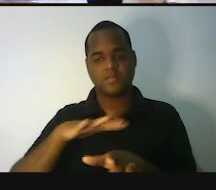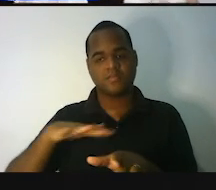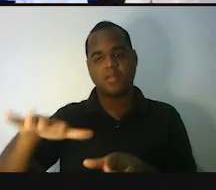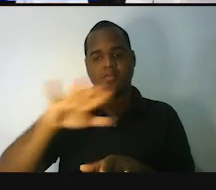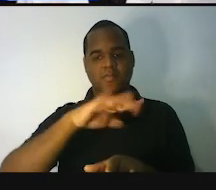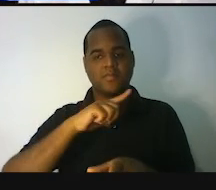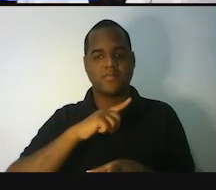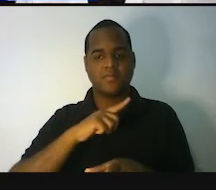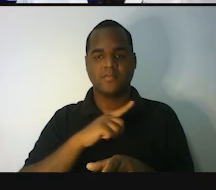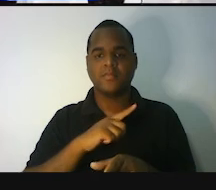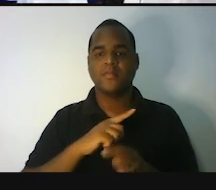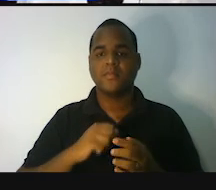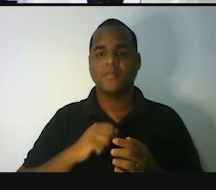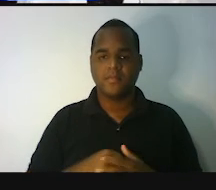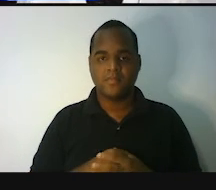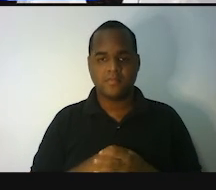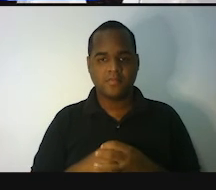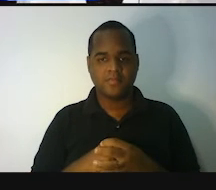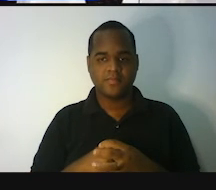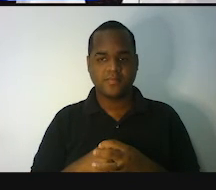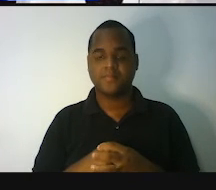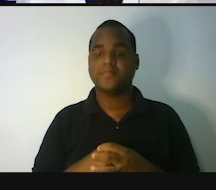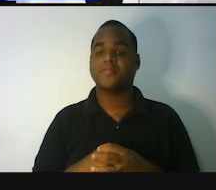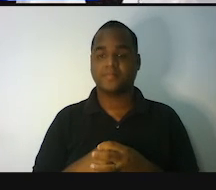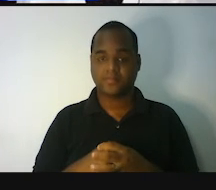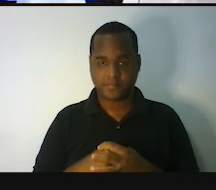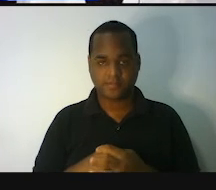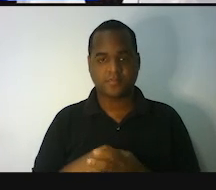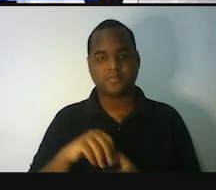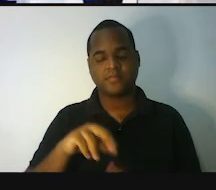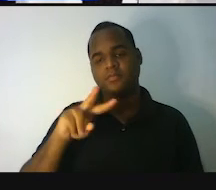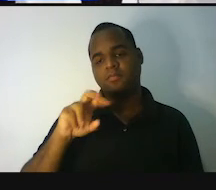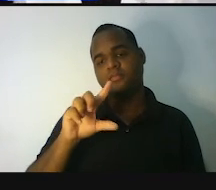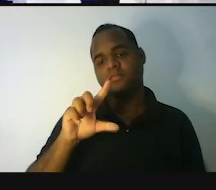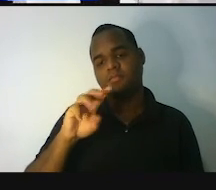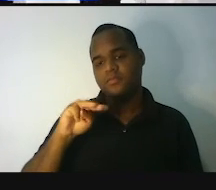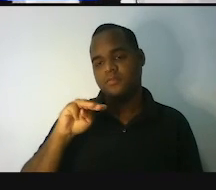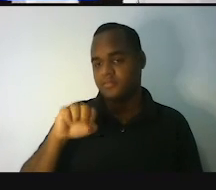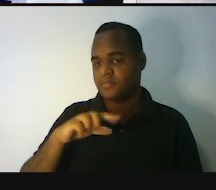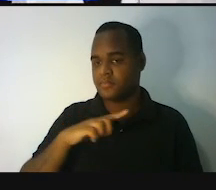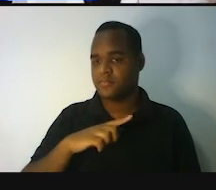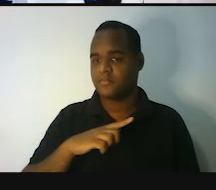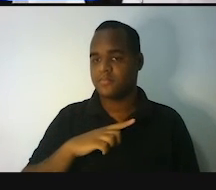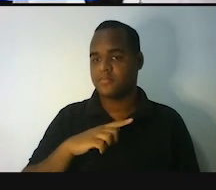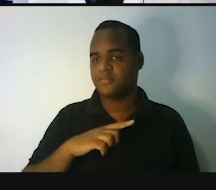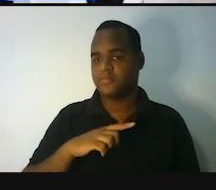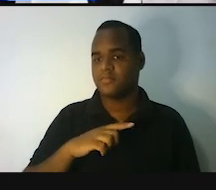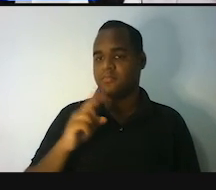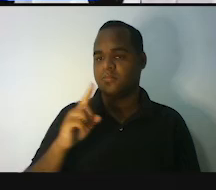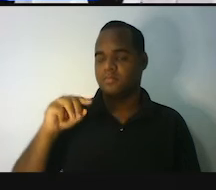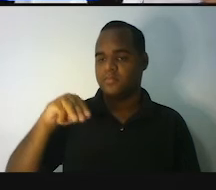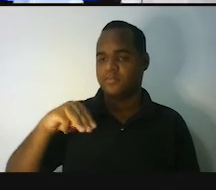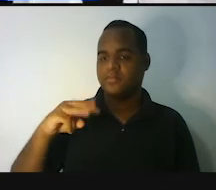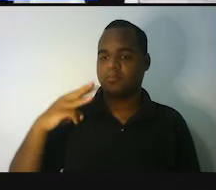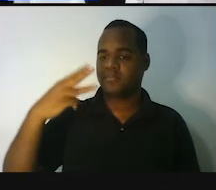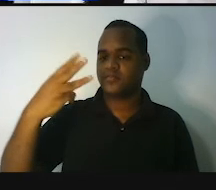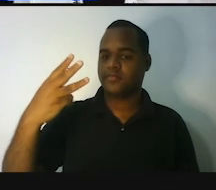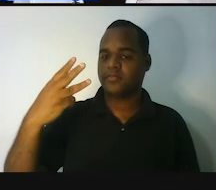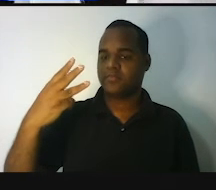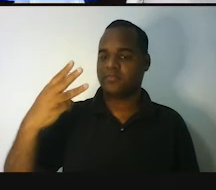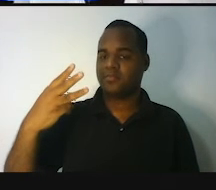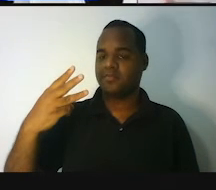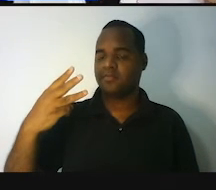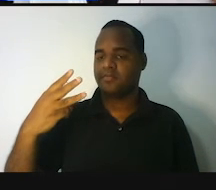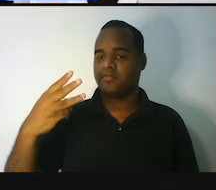espaço, volume. Então as unidades de medida de volume são unidades cúbicas. Como assim, professor? Metro